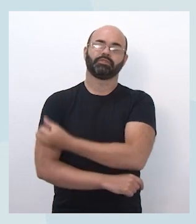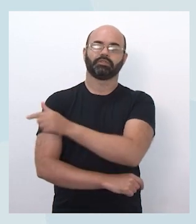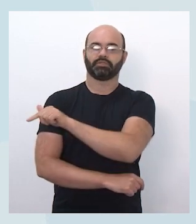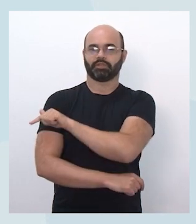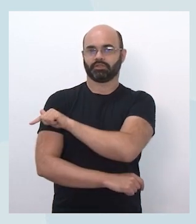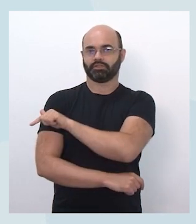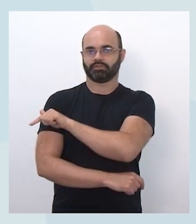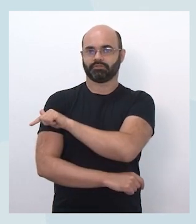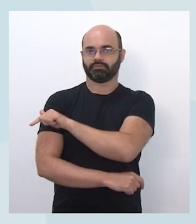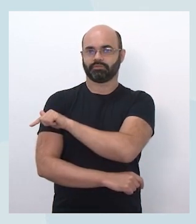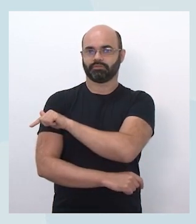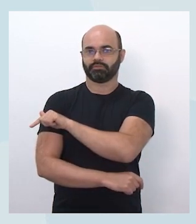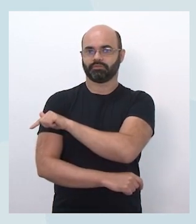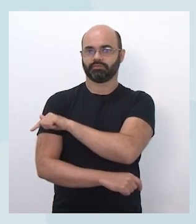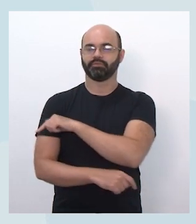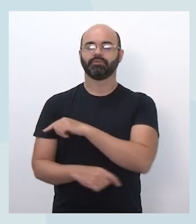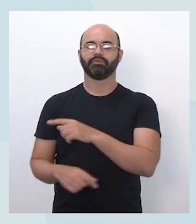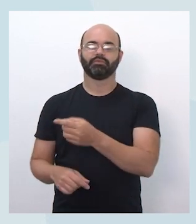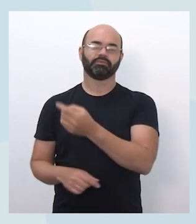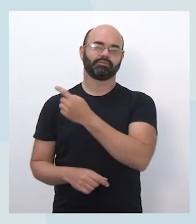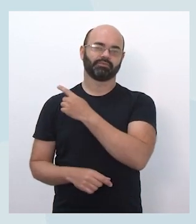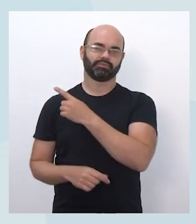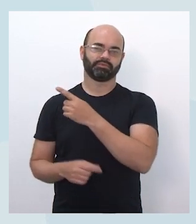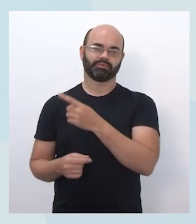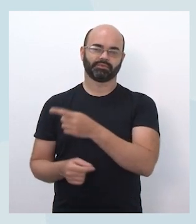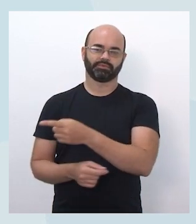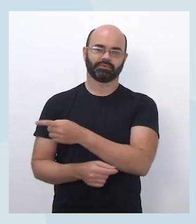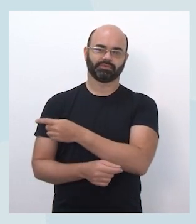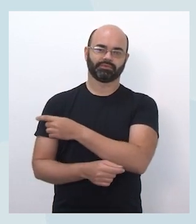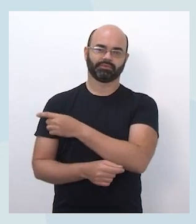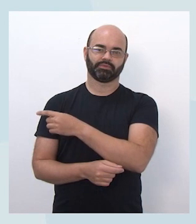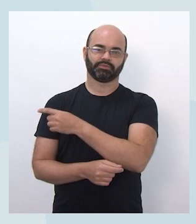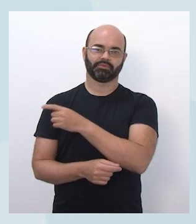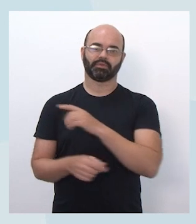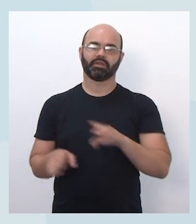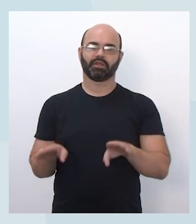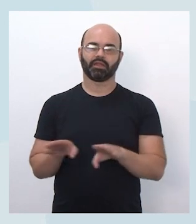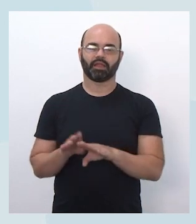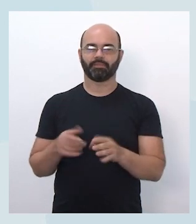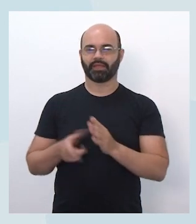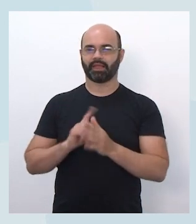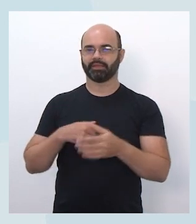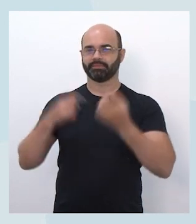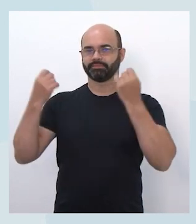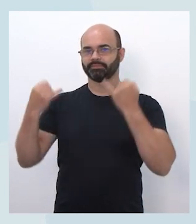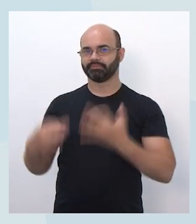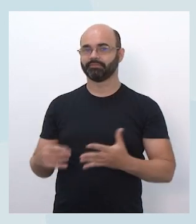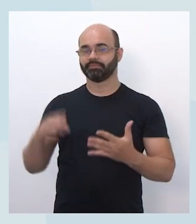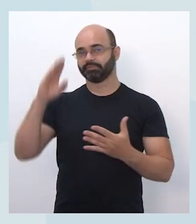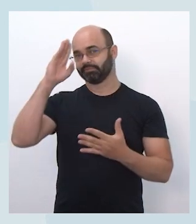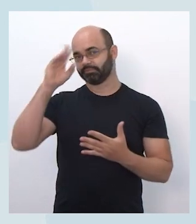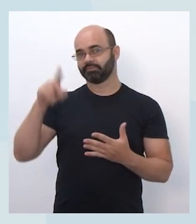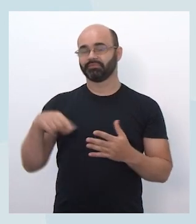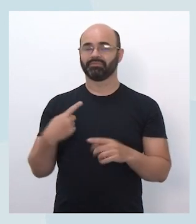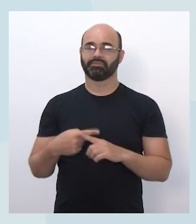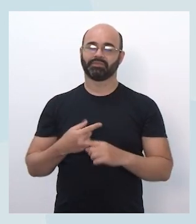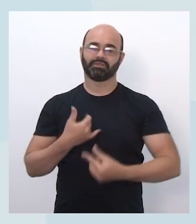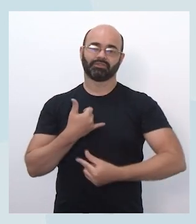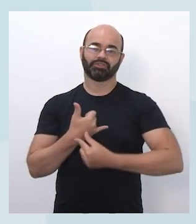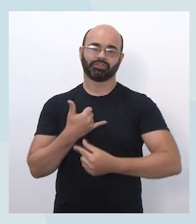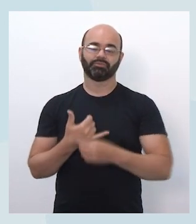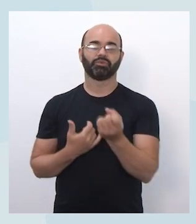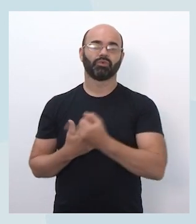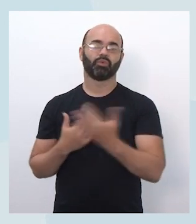ano do ensino fundamental. Então, gente vai seguindo essa ordem a partir dos critérios que eu falei antes, tendo em vista a quantidade limitada de chips, tá bom?